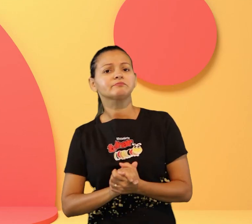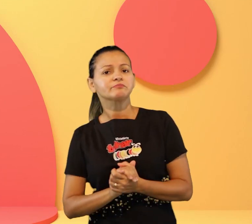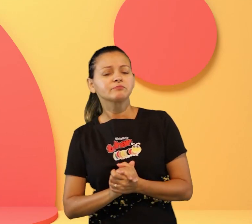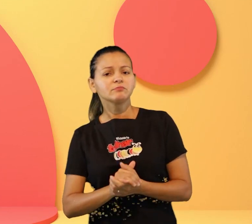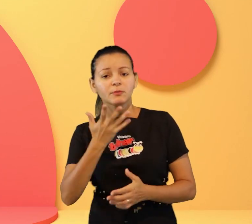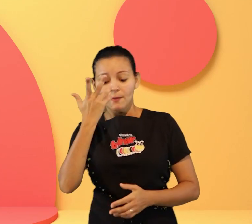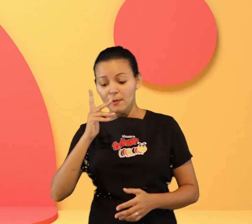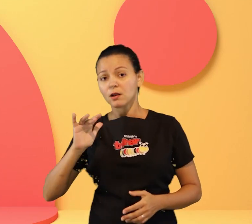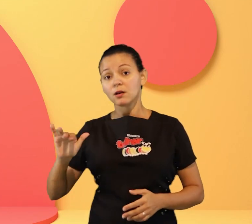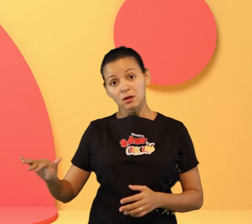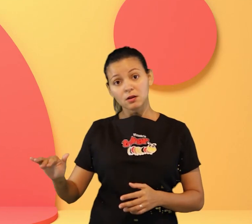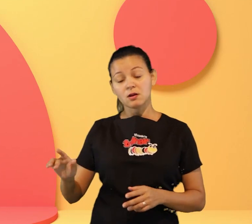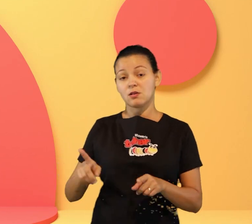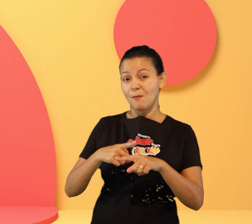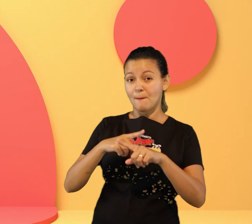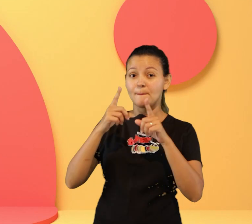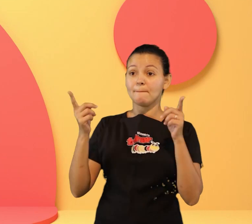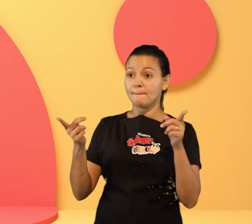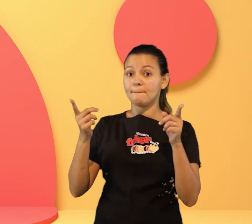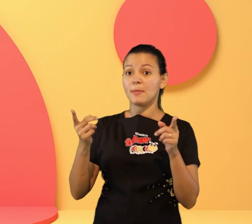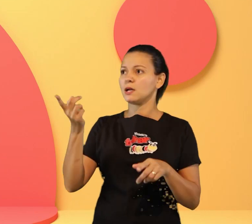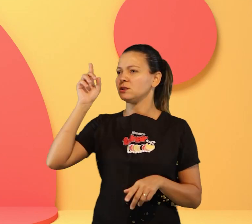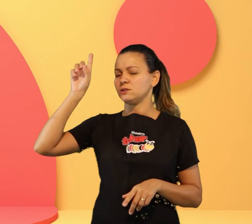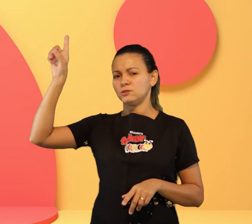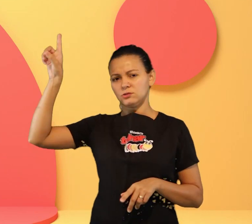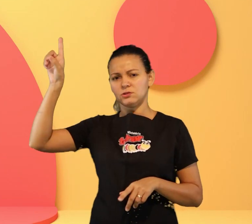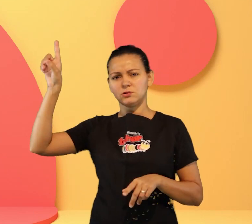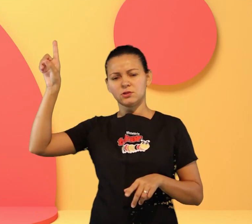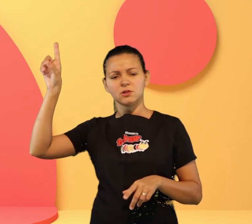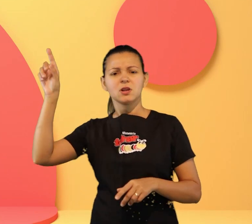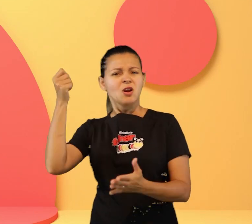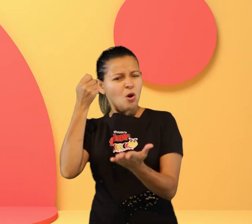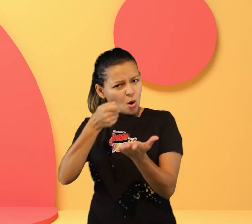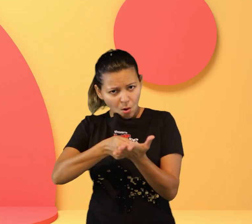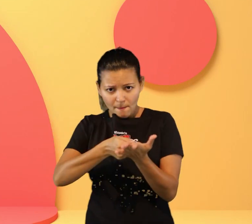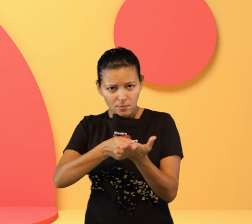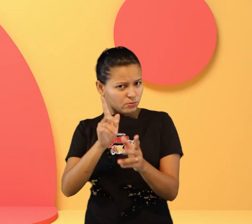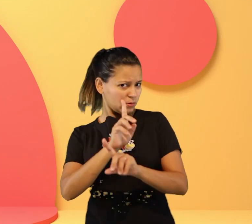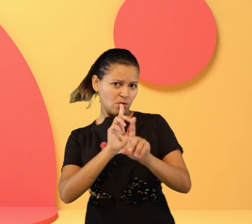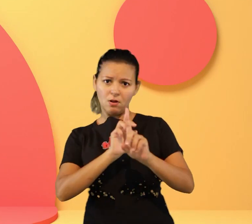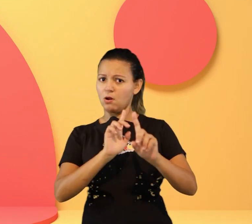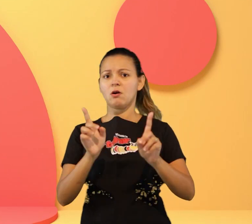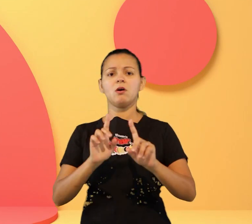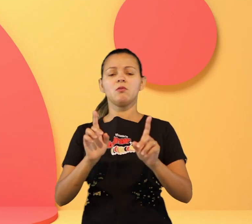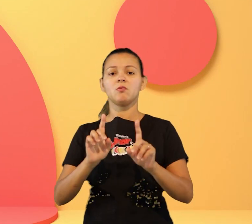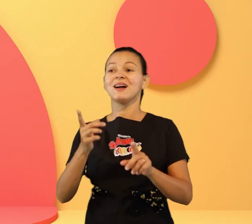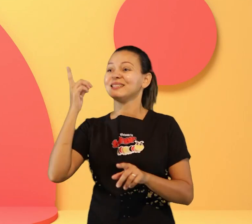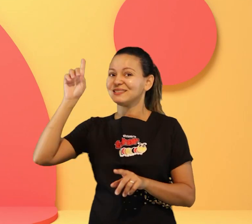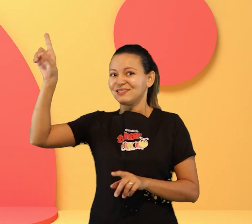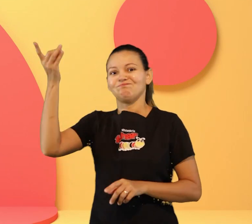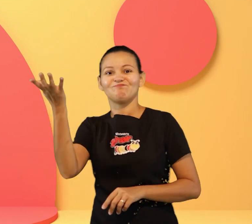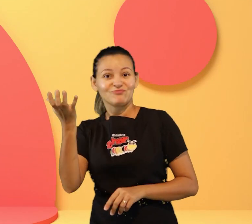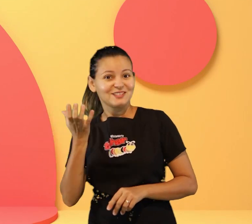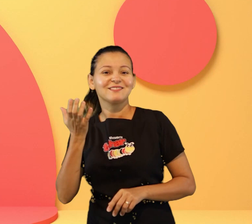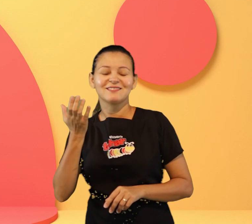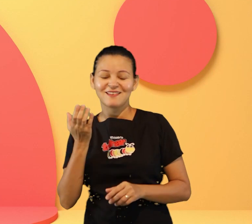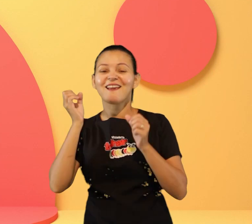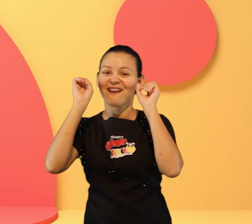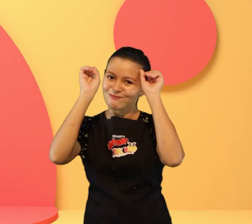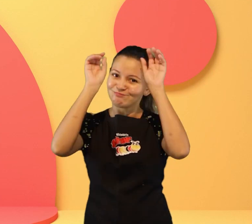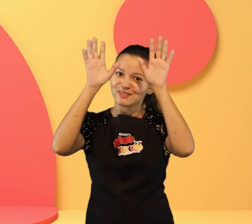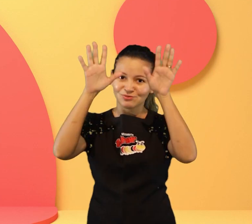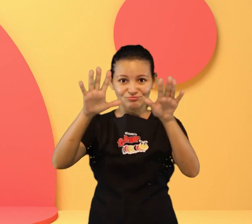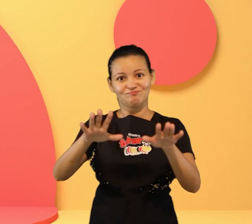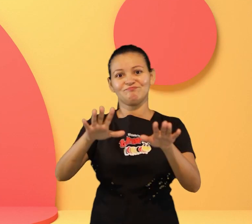ele nos ama ele cuida da gente o que ele espera de mim e de você? que nós sejamos gratos e só para finalizar